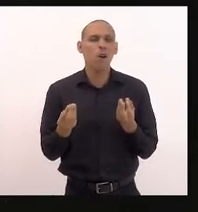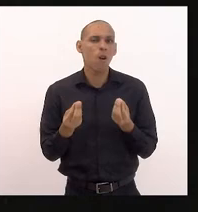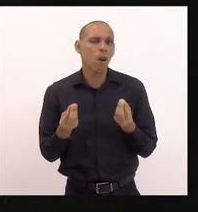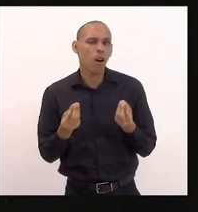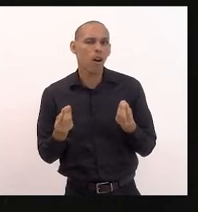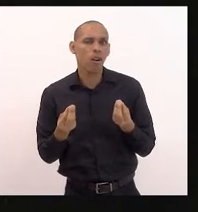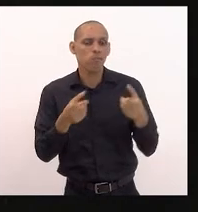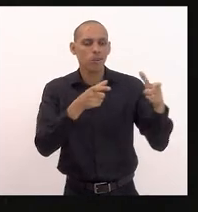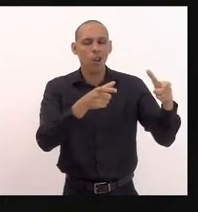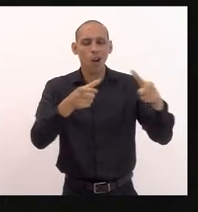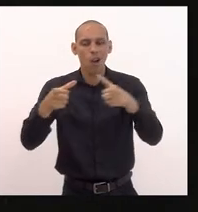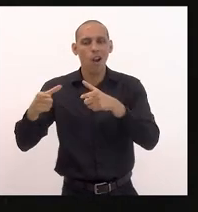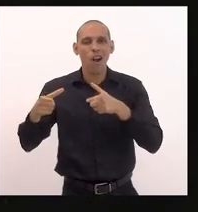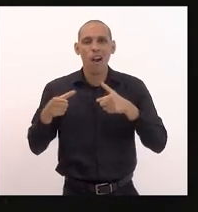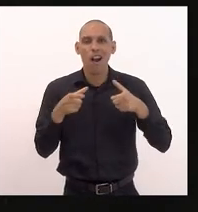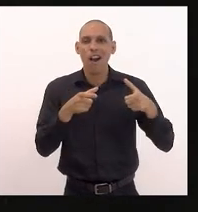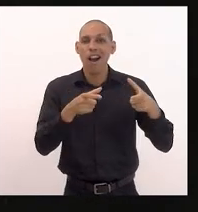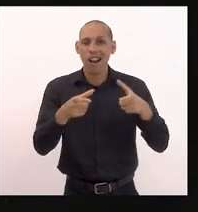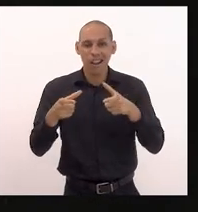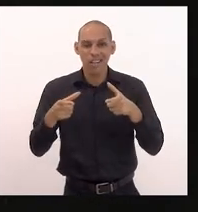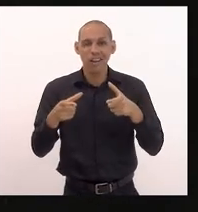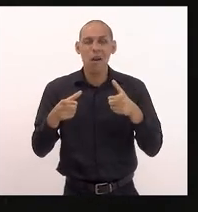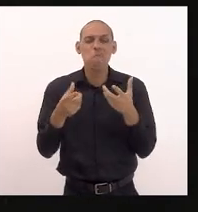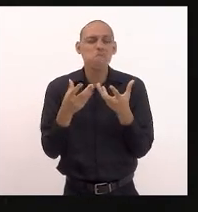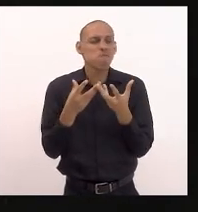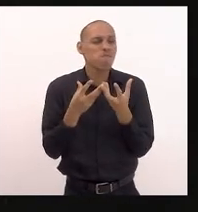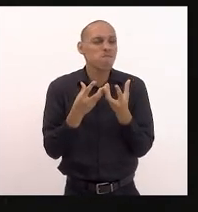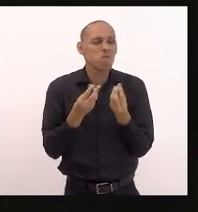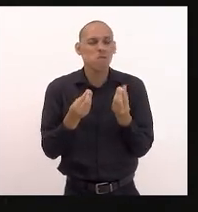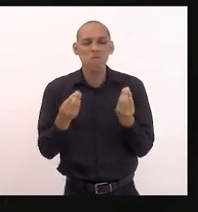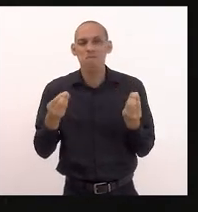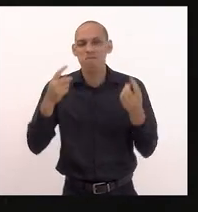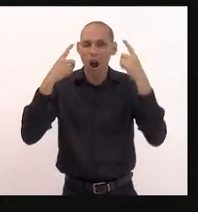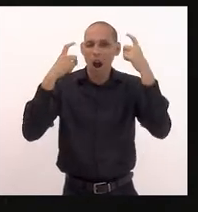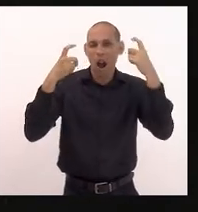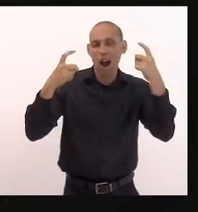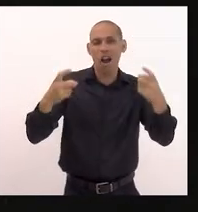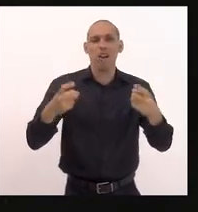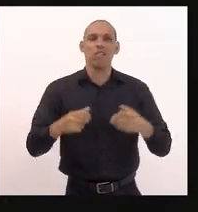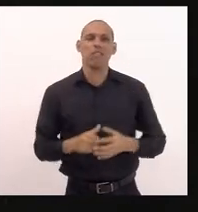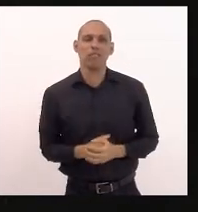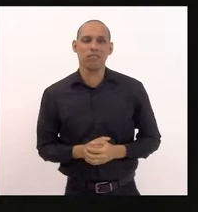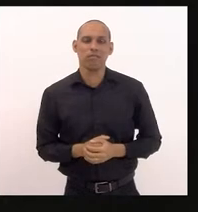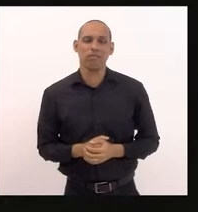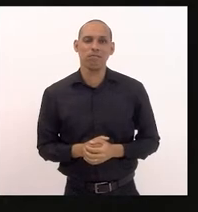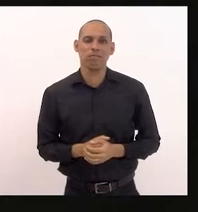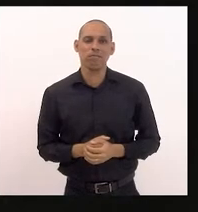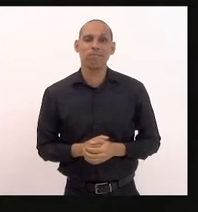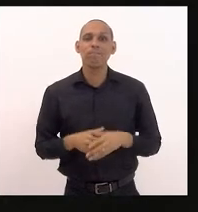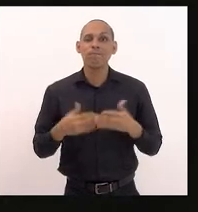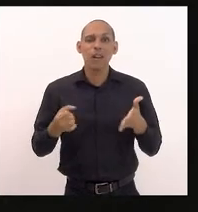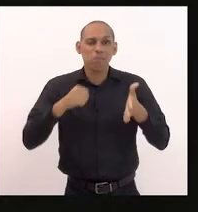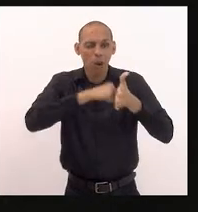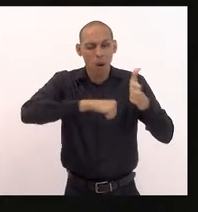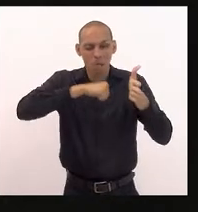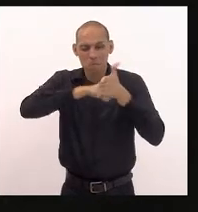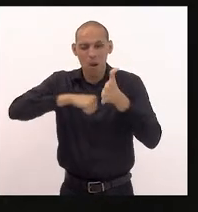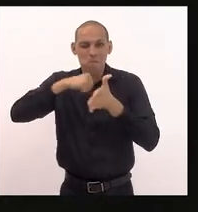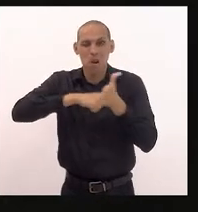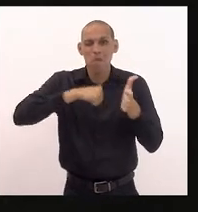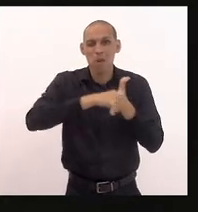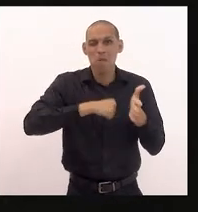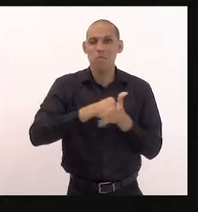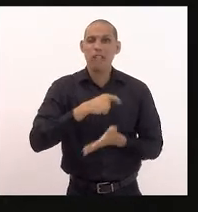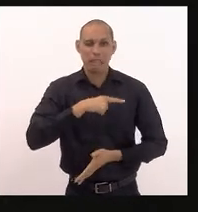territórios altamente conflagrados e que o resultado exatamente do enfrentamento que se